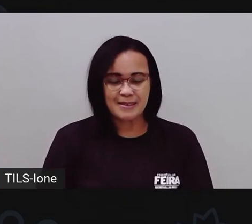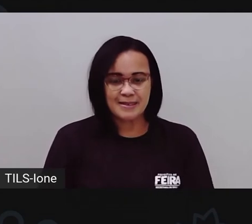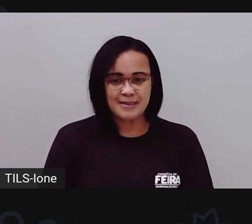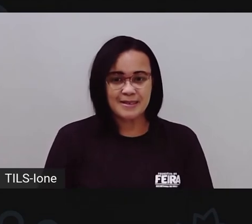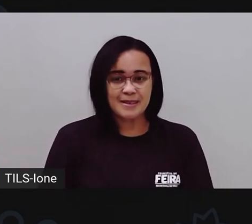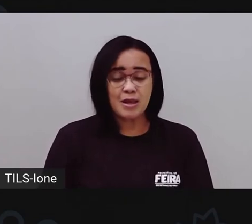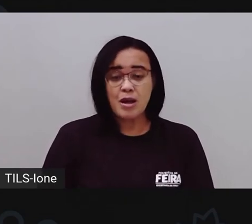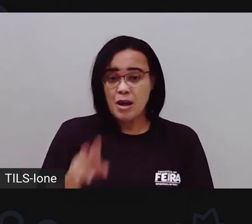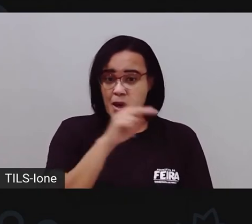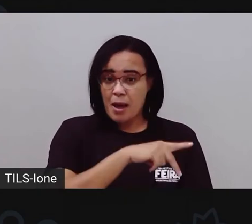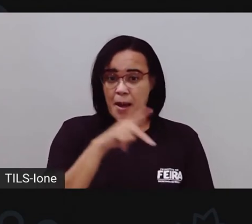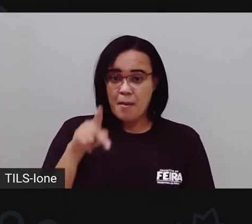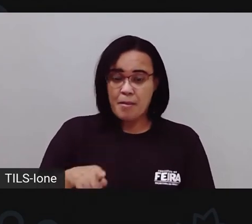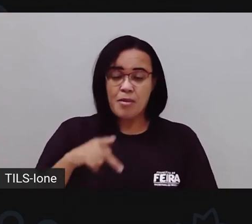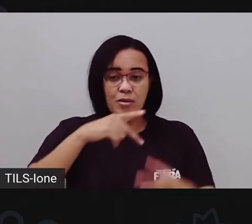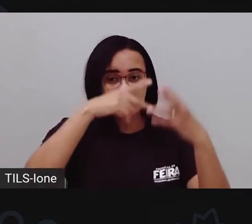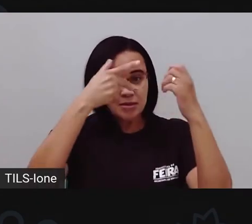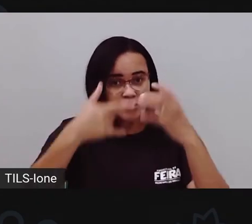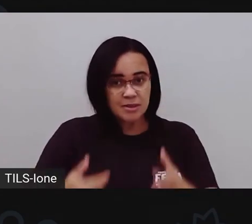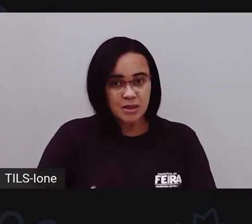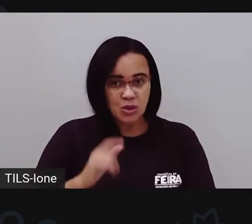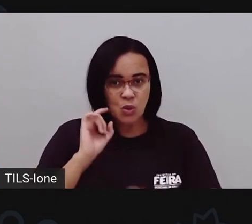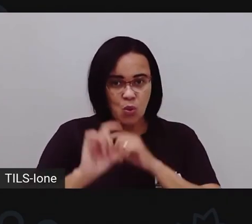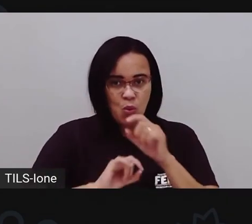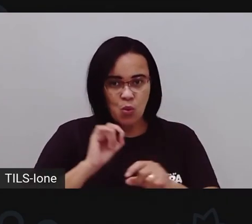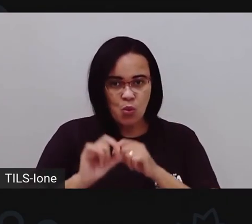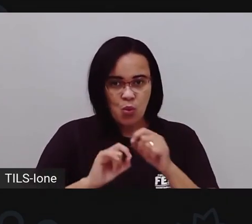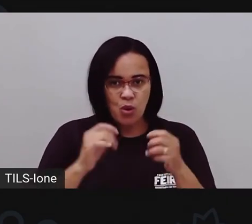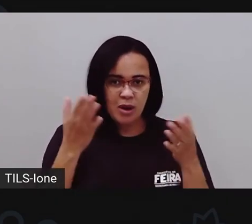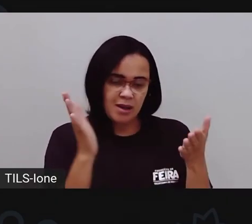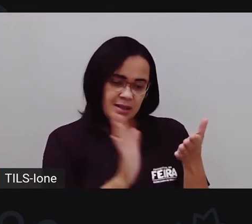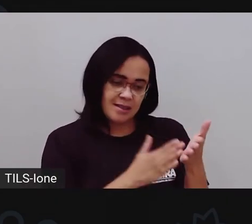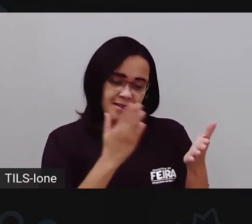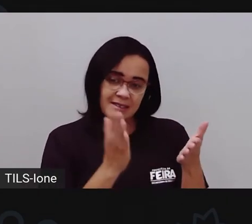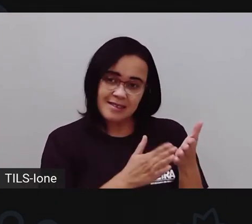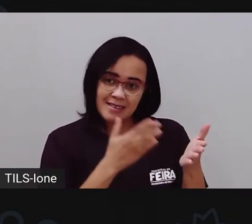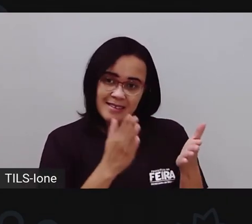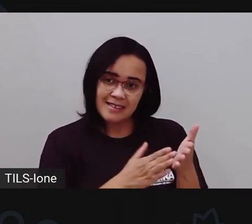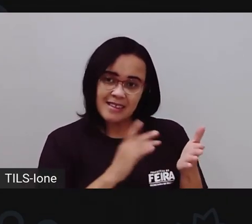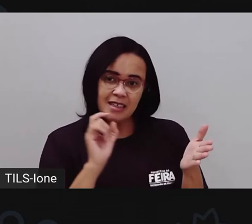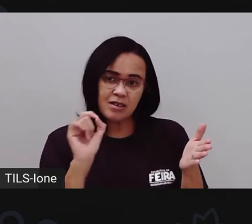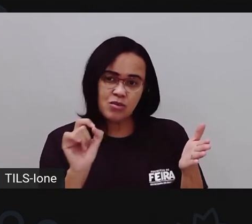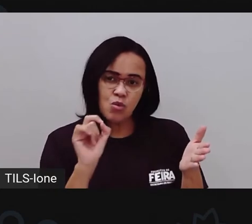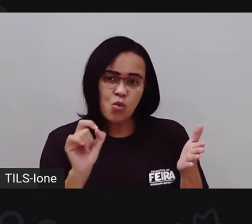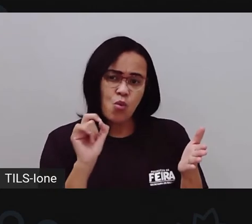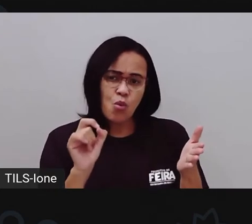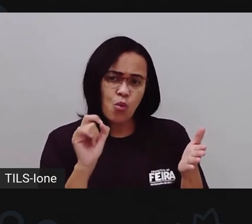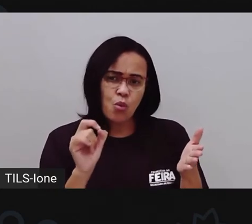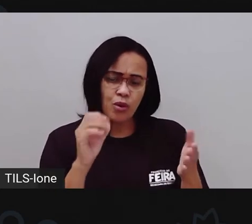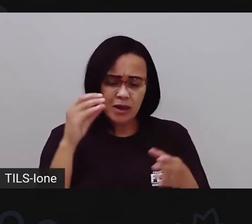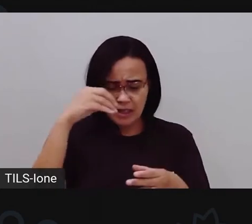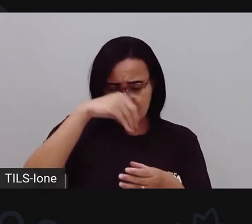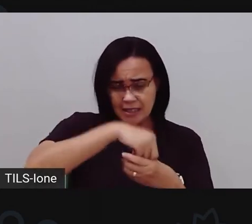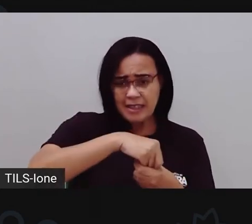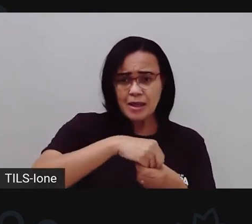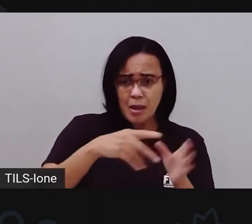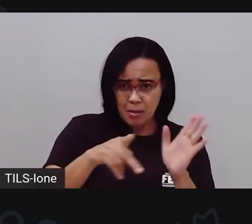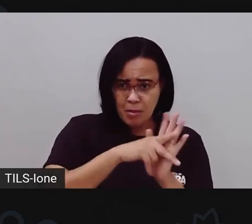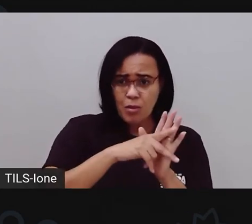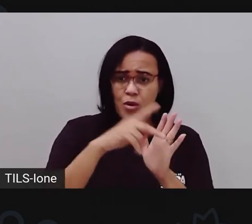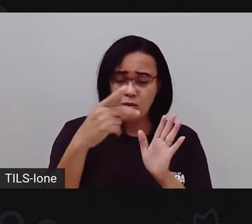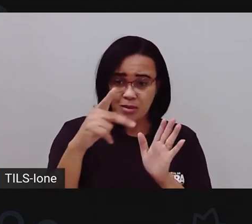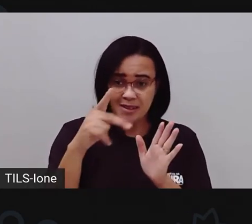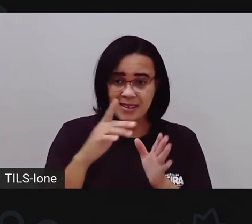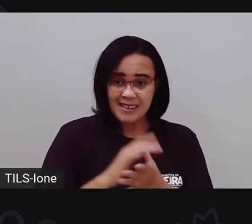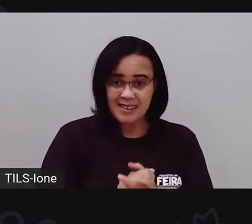A Pro falou com vocês, né, que um... Esse livro que a gente compartilhou hoje, ele tem uma característica bem interessante, ó. Que o